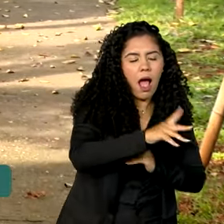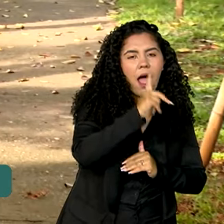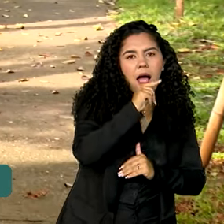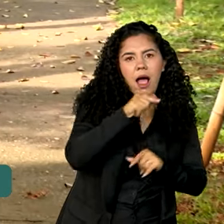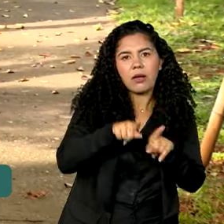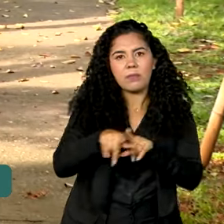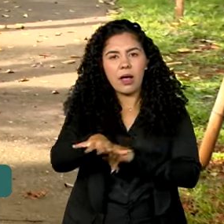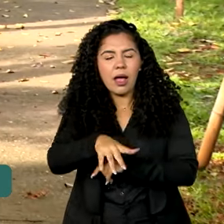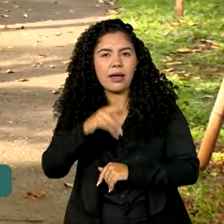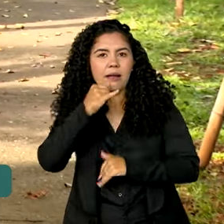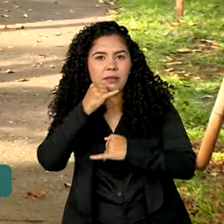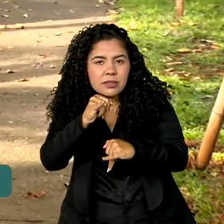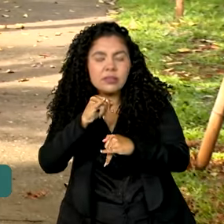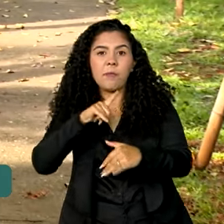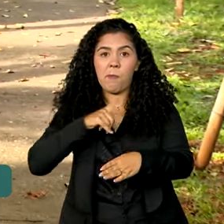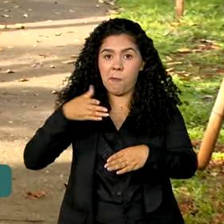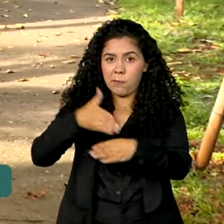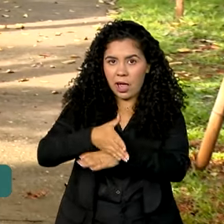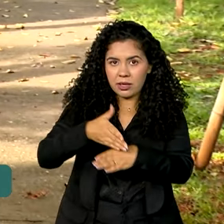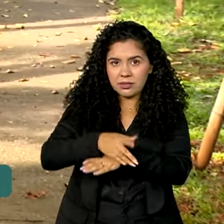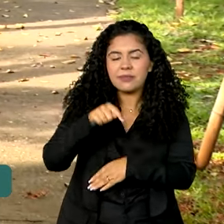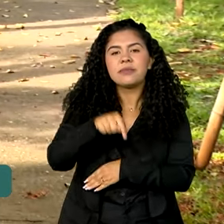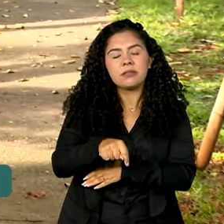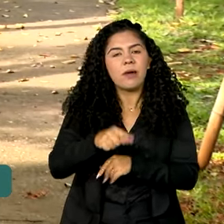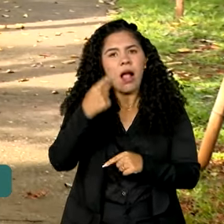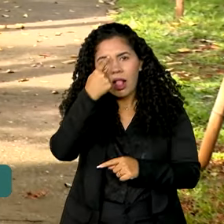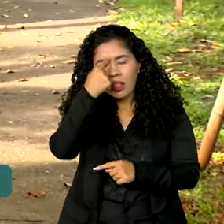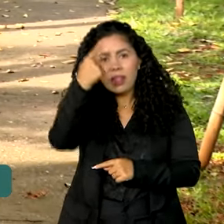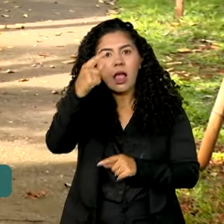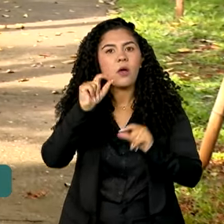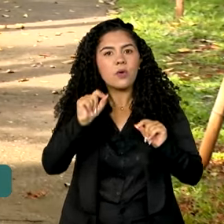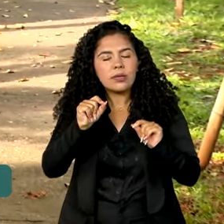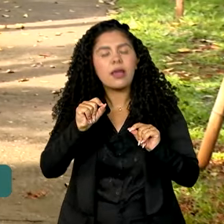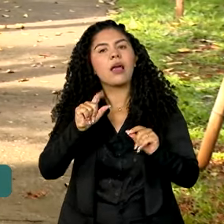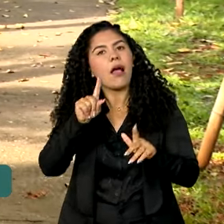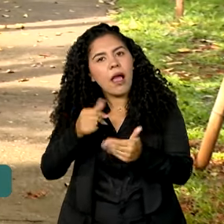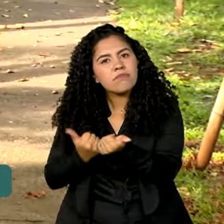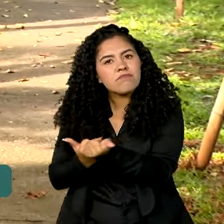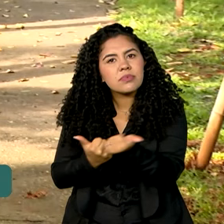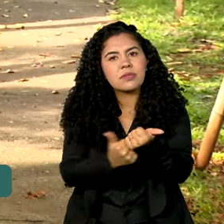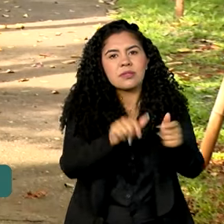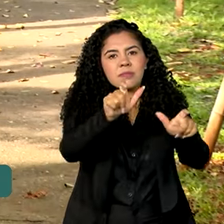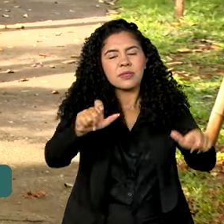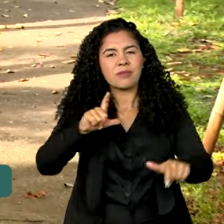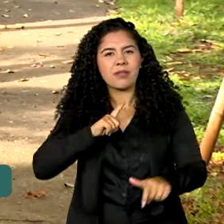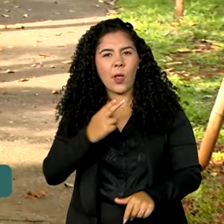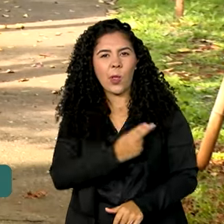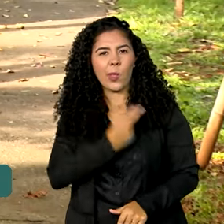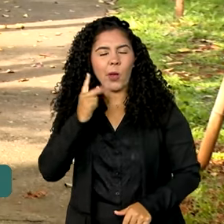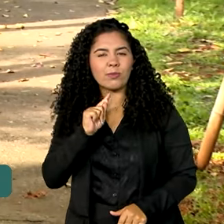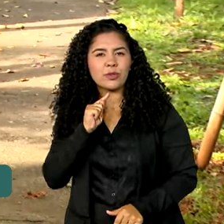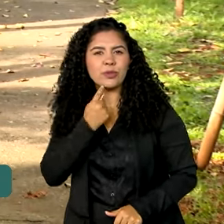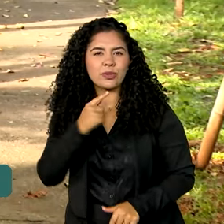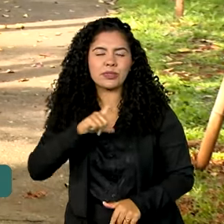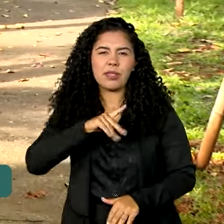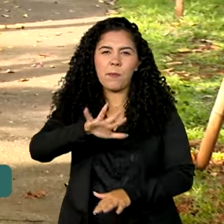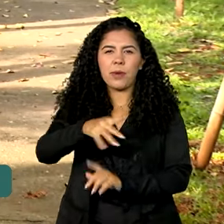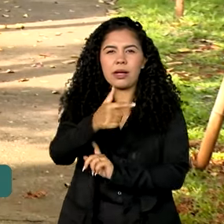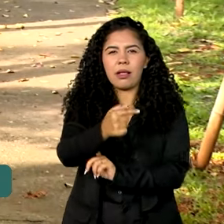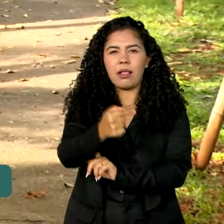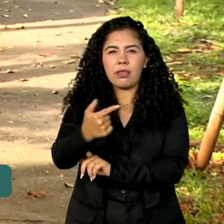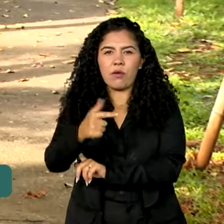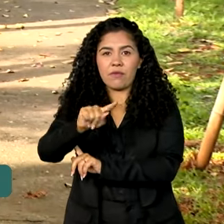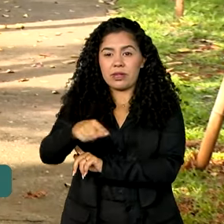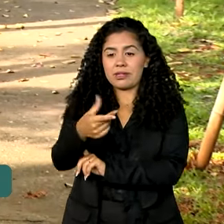segmentos participam da ação. A ideia é ajudar a combater a inadimplência no país, que atinge mais de 72,6